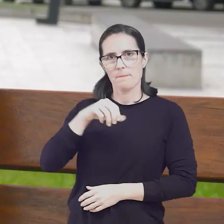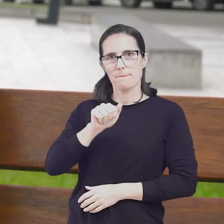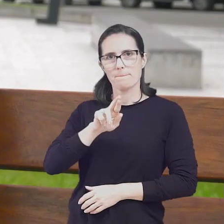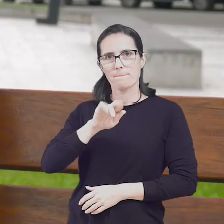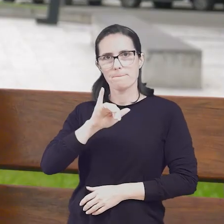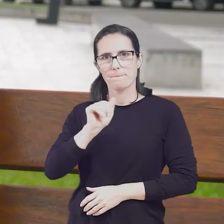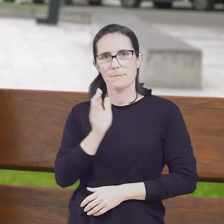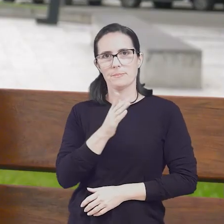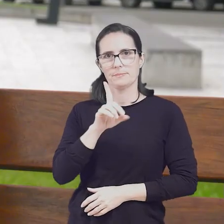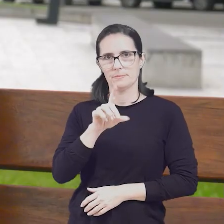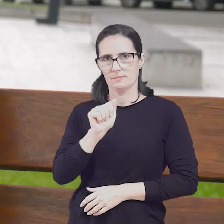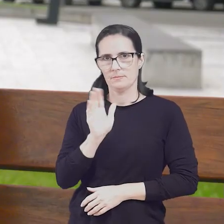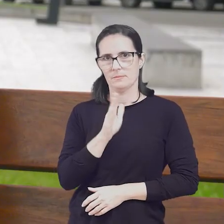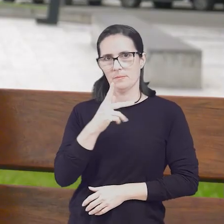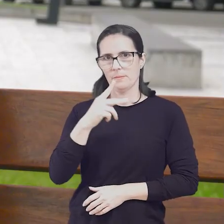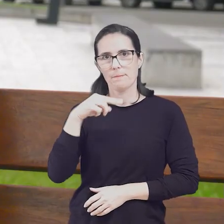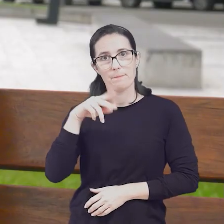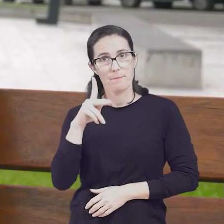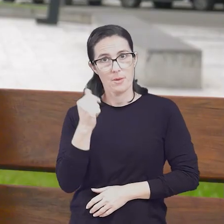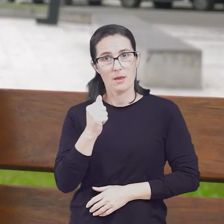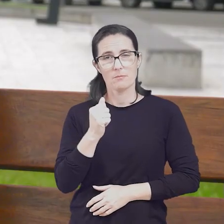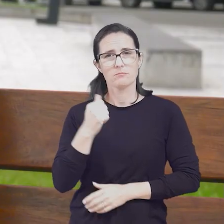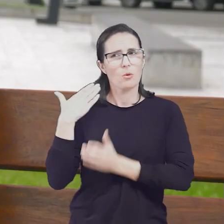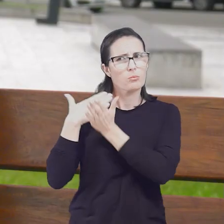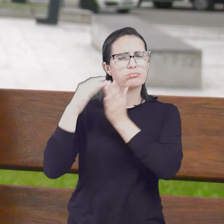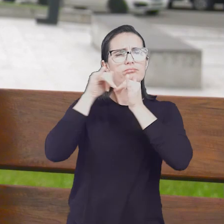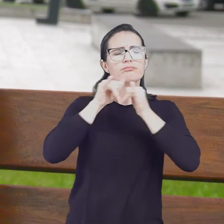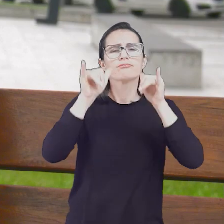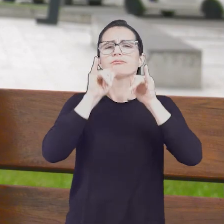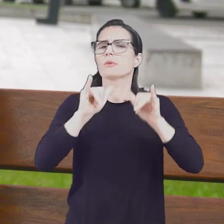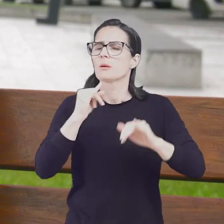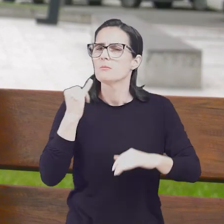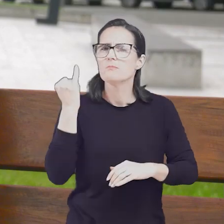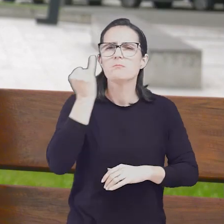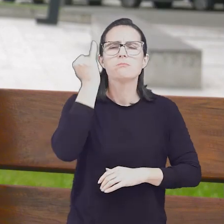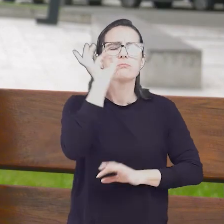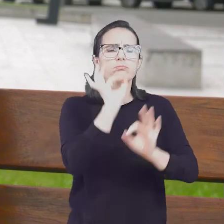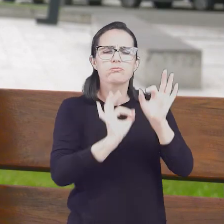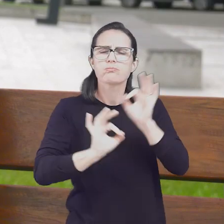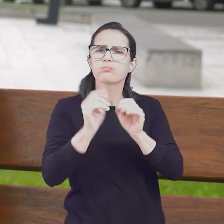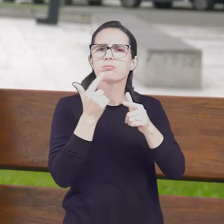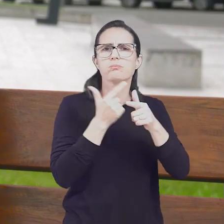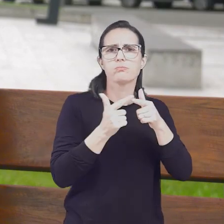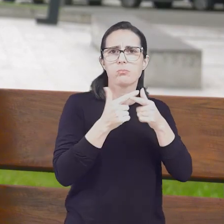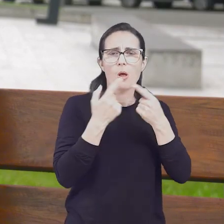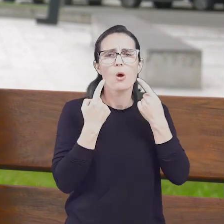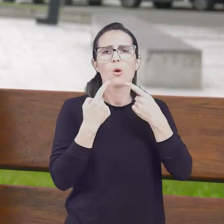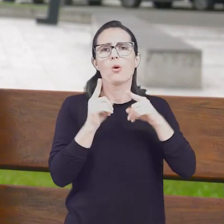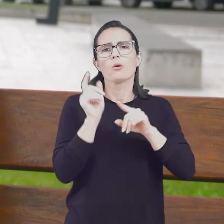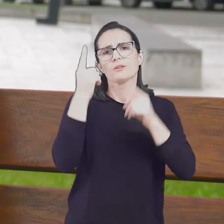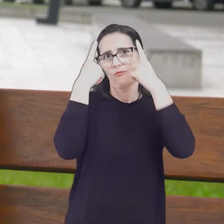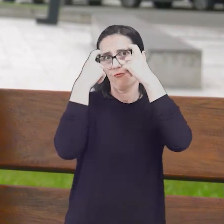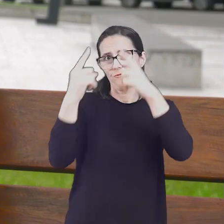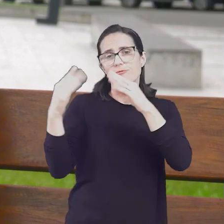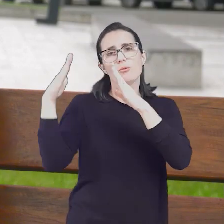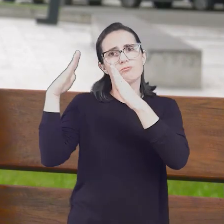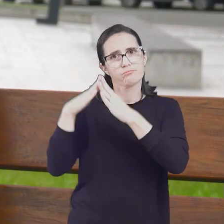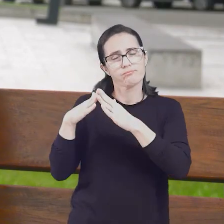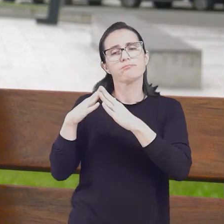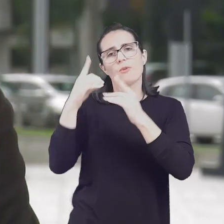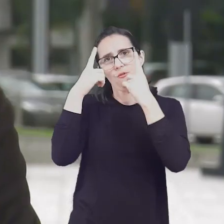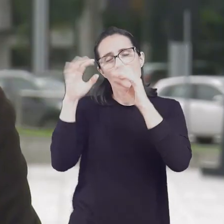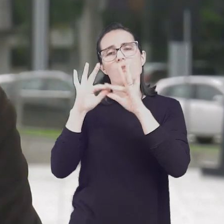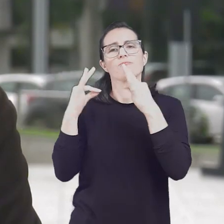Maria da Penha, desde sua promulgação, tem sido crucial na regulamentação de casos específicos de violência doméstica e